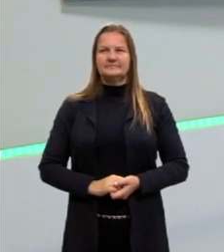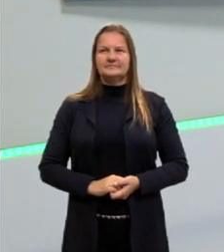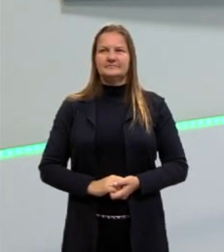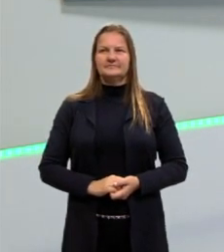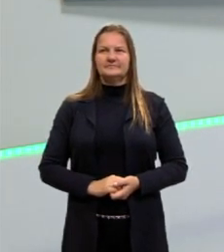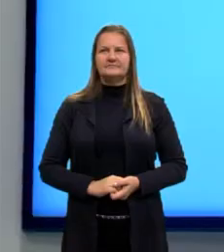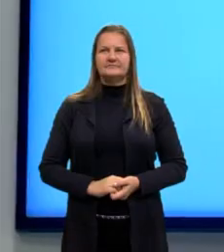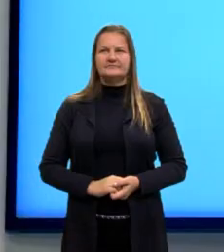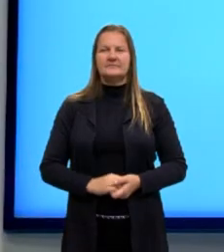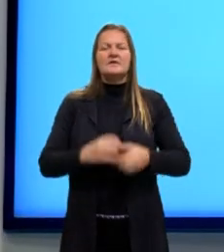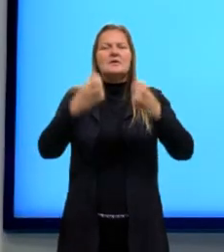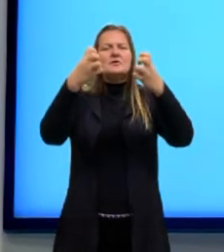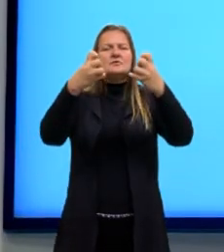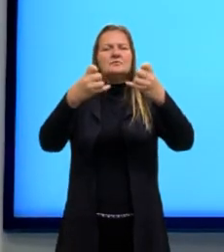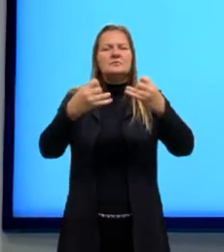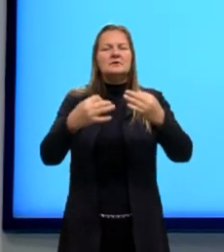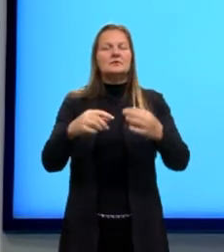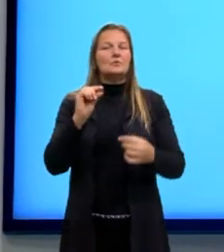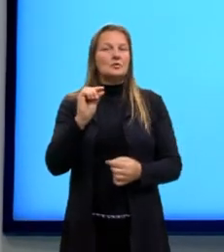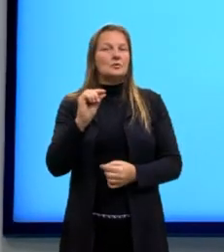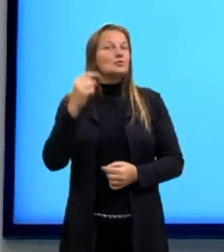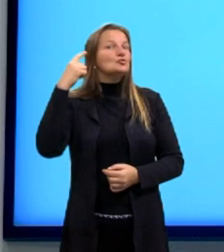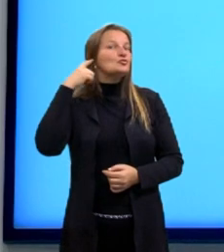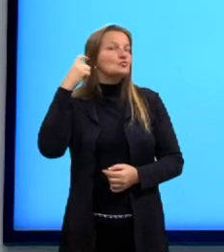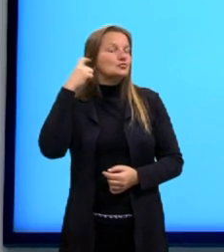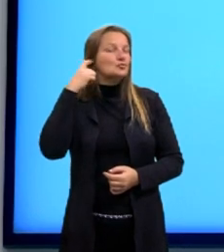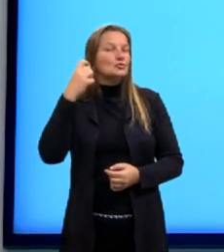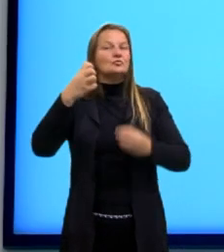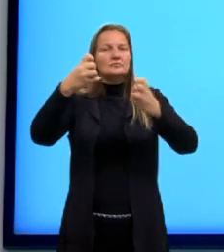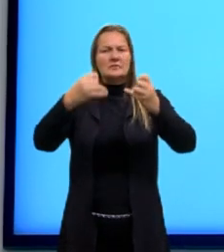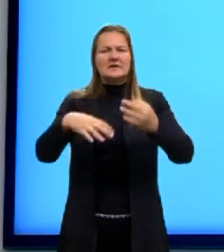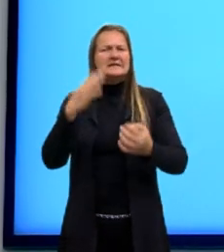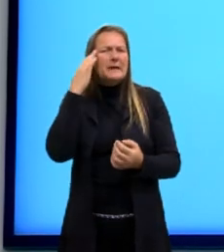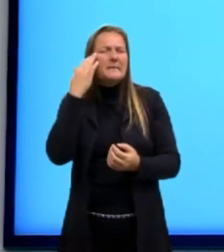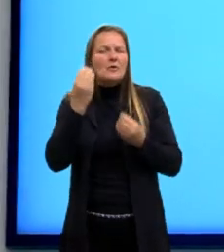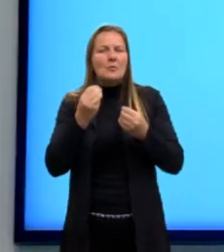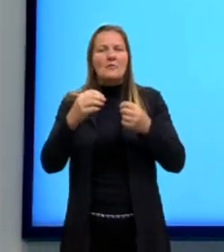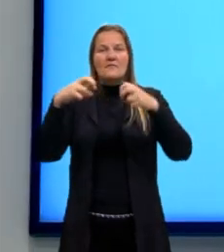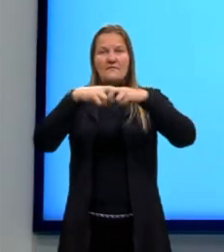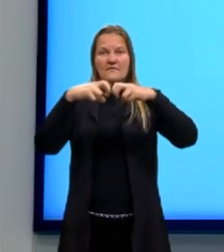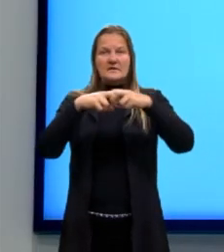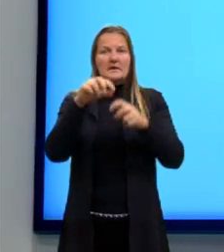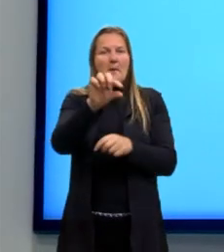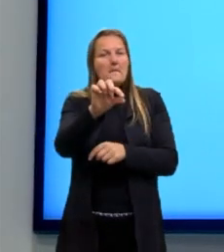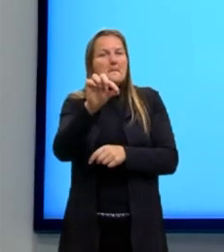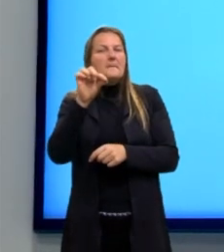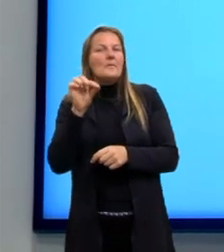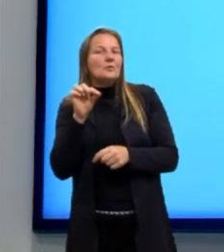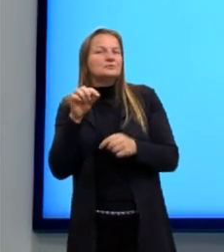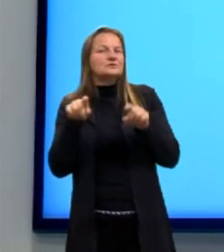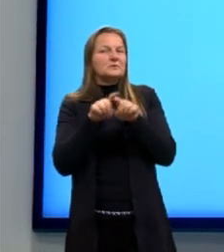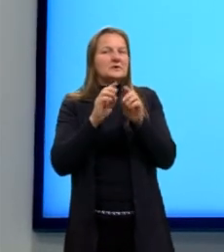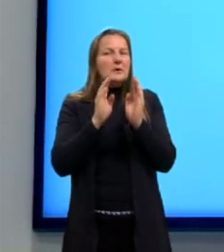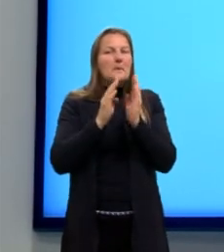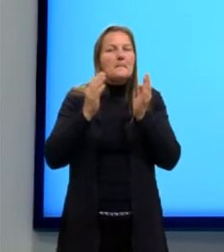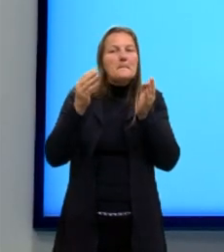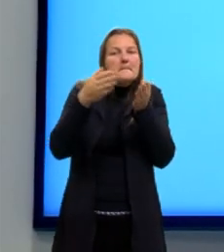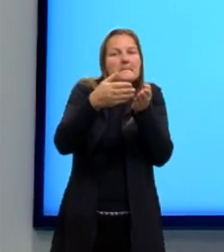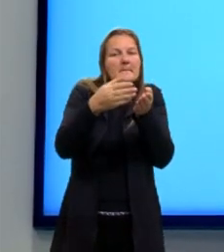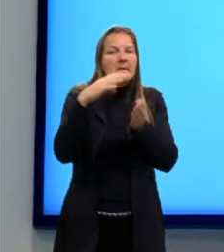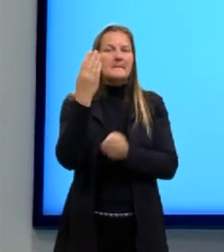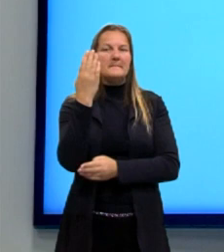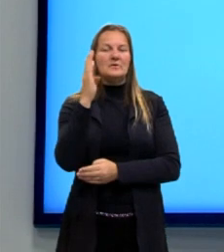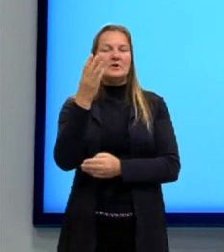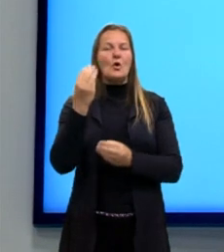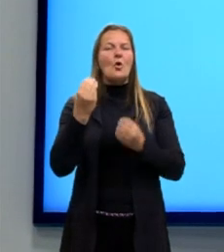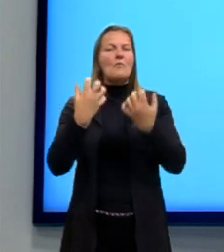Bom, então, falando do som, é importante também a gente saber, né? Na física, gente acaba puxando um pouquinho essa parte da biologia para conhecer